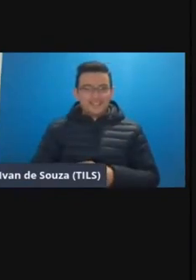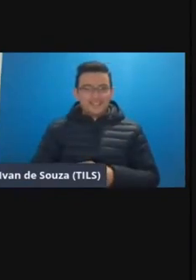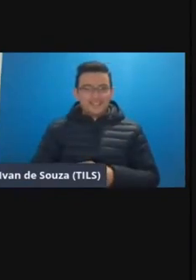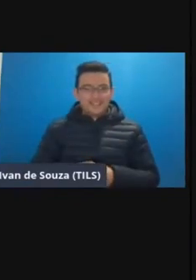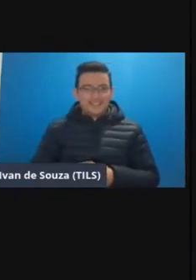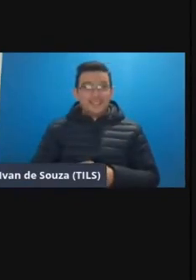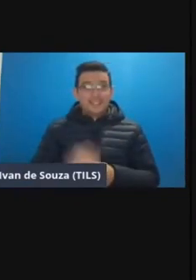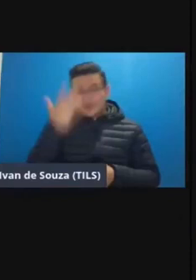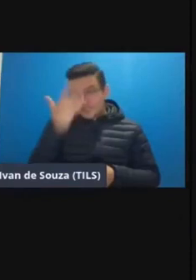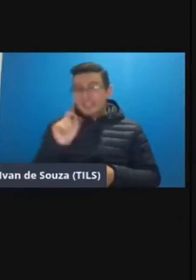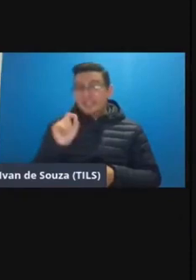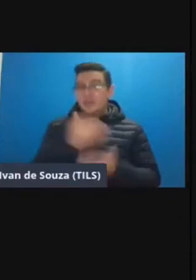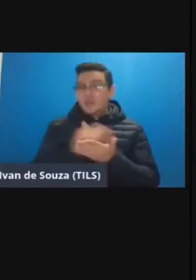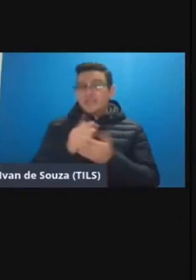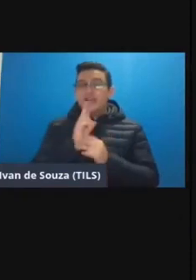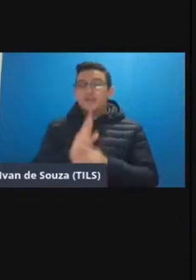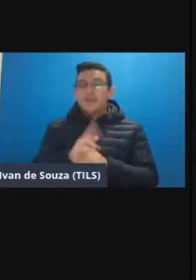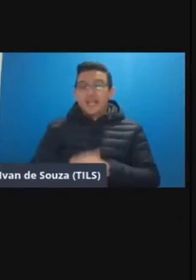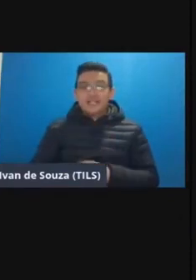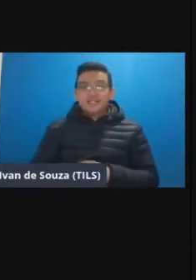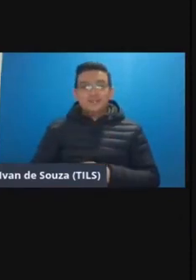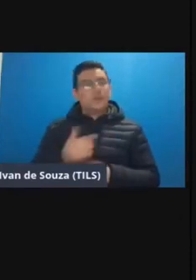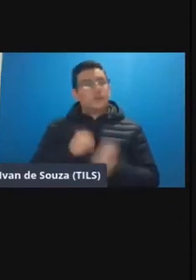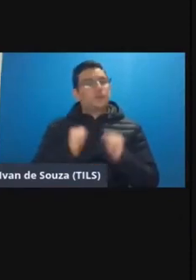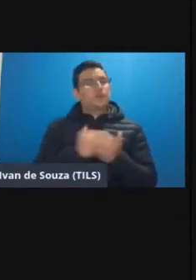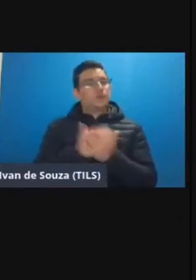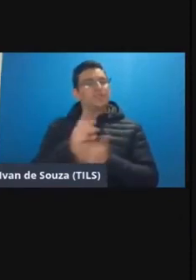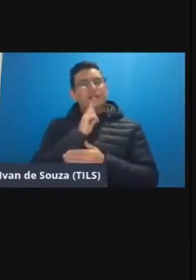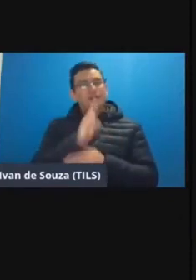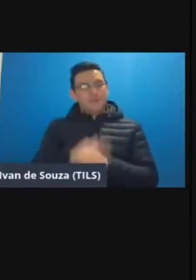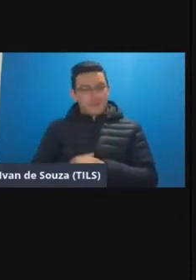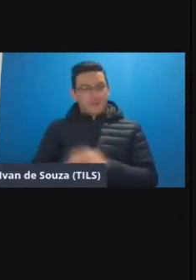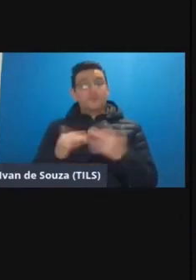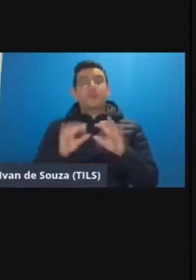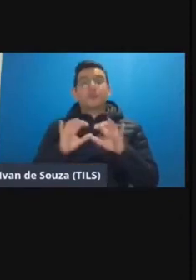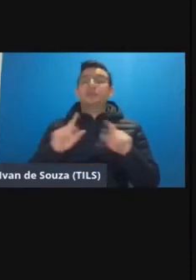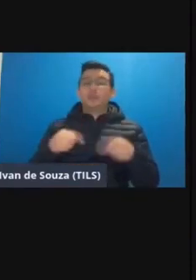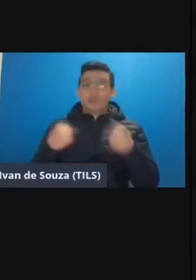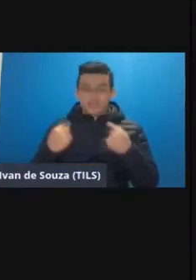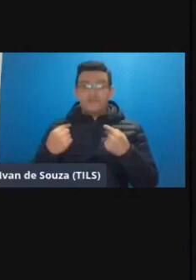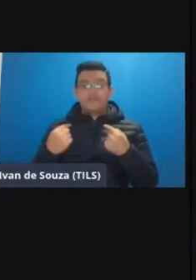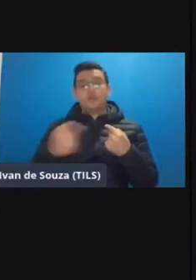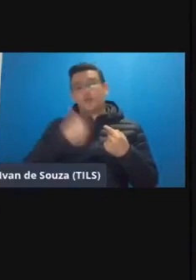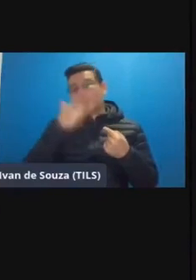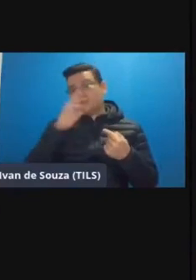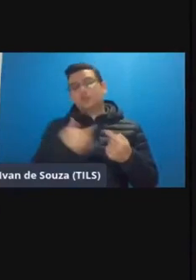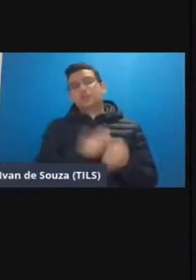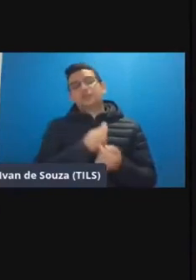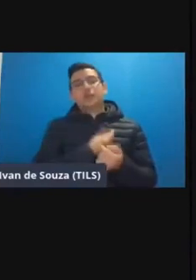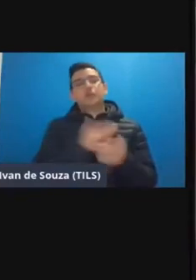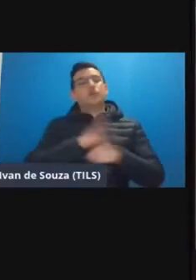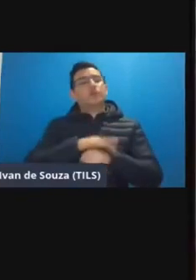não sei se a giovanna quer começar respondendo posso posso começar e são desafios né eu acho que nós estamos em